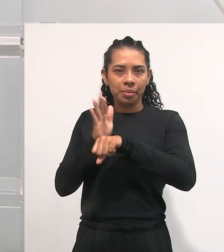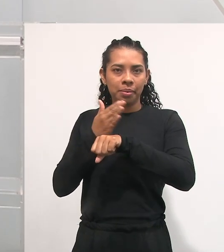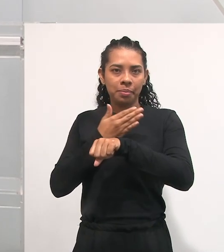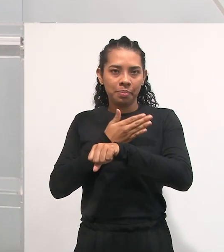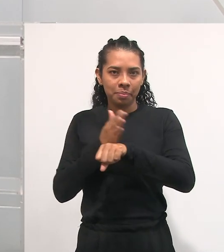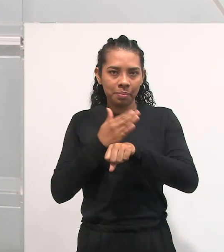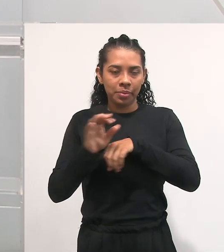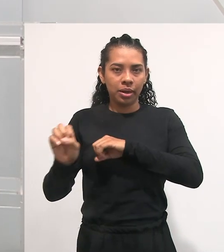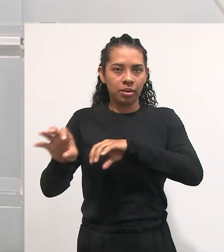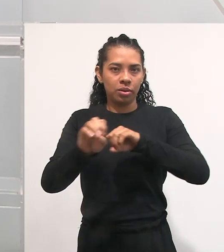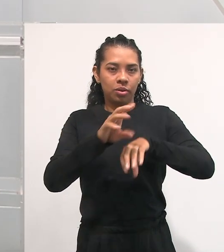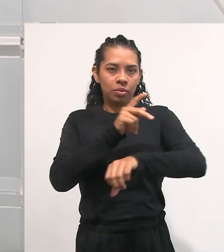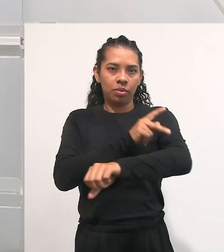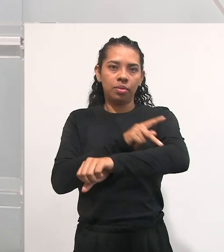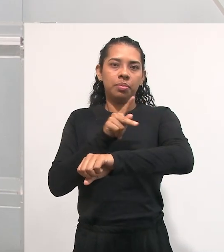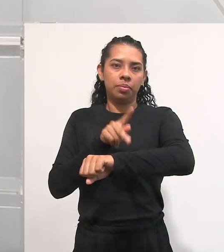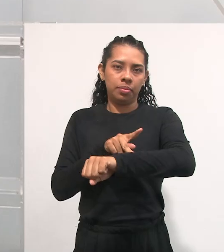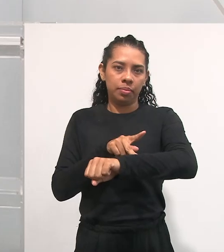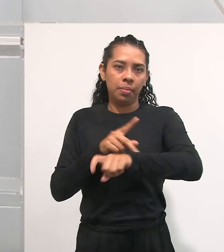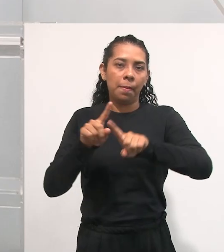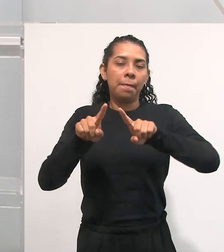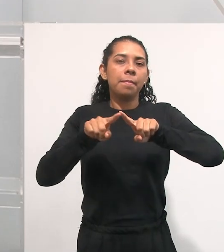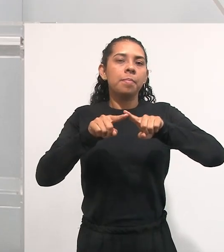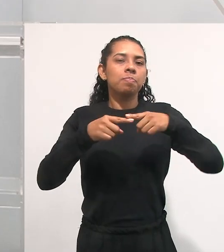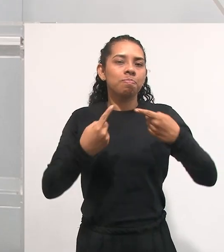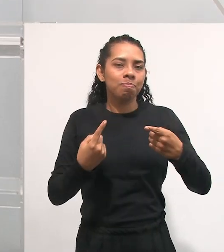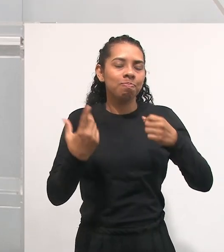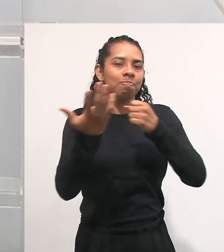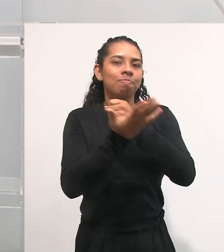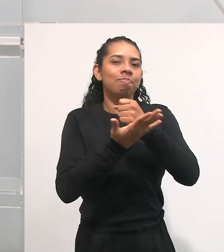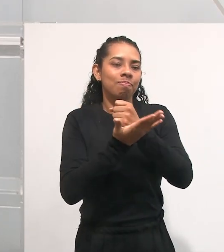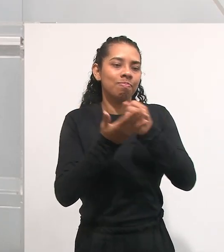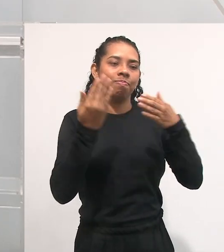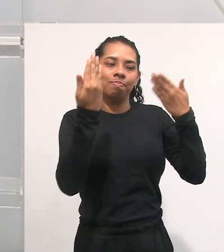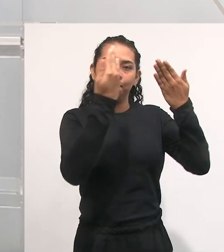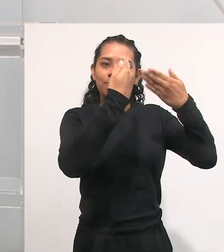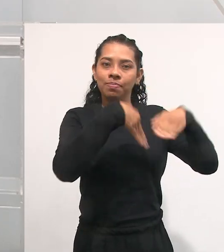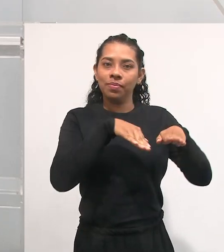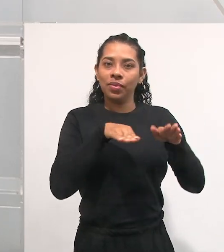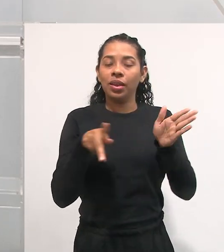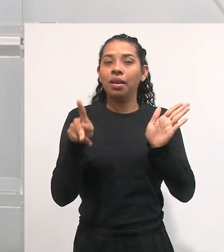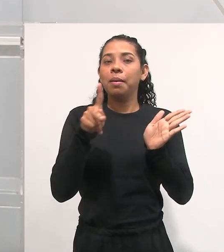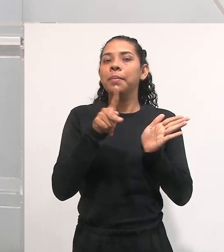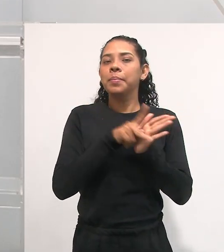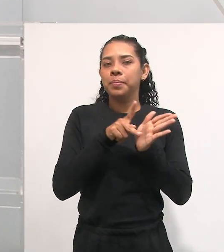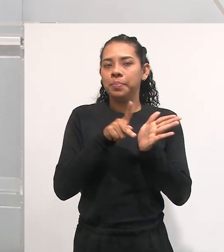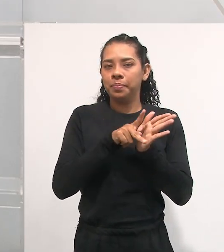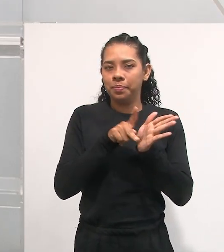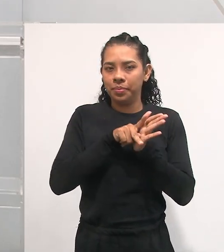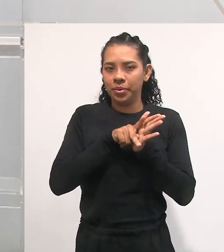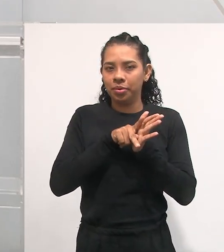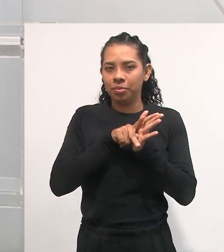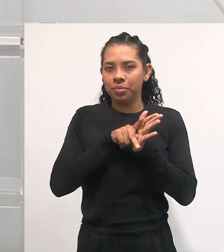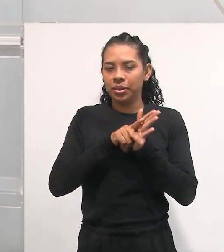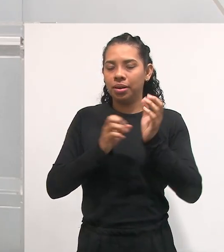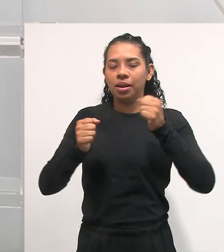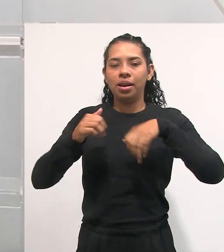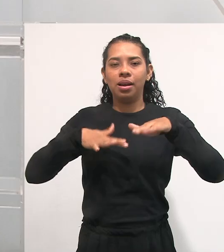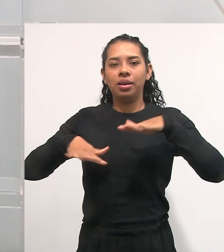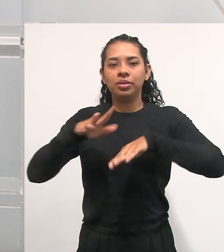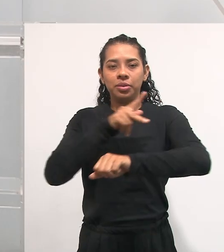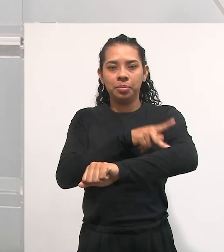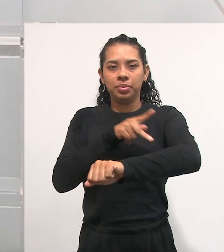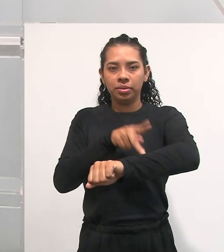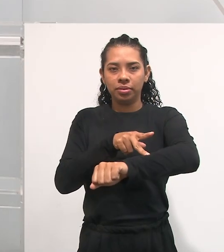a ação pedagógica. Ele é em si a própria ação pedagógica. Mas a gente vai trilhando esses